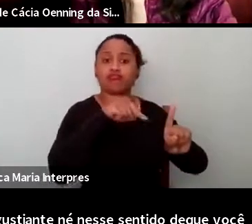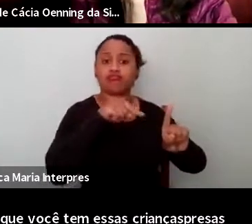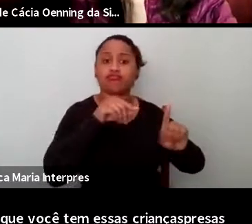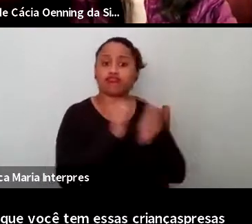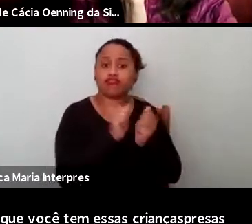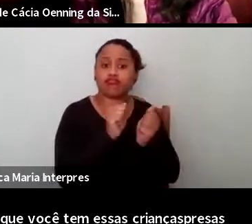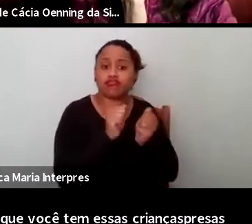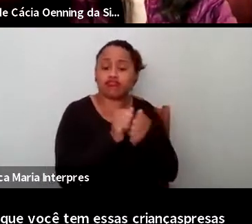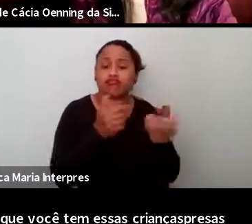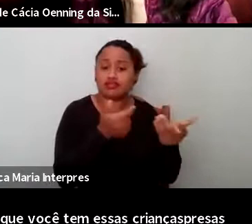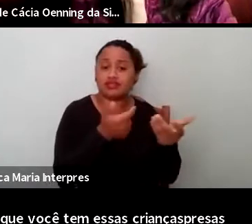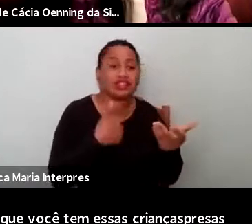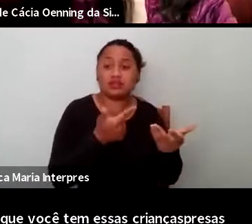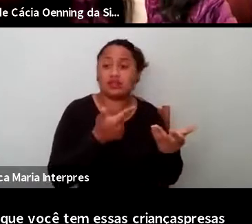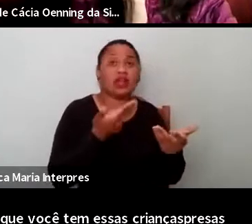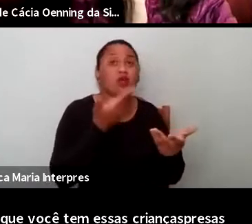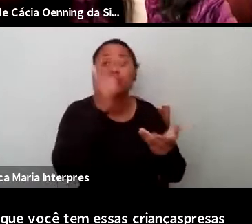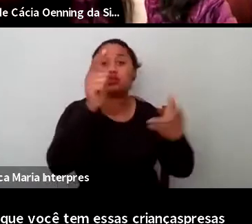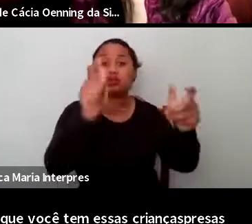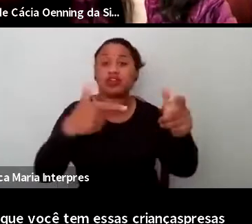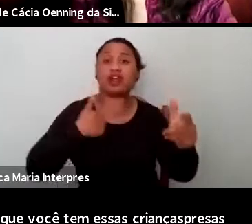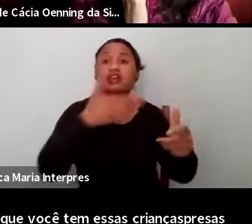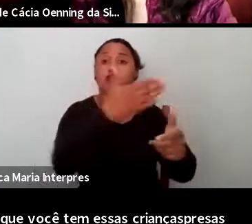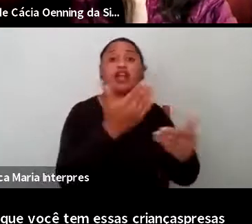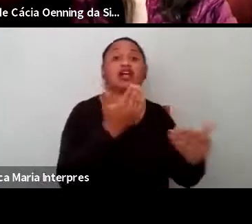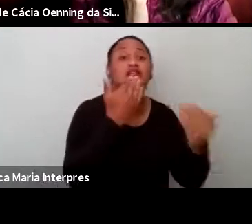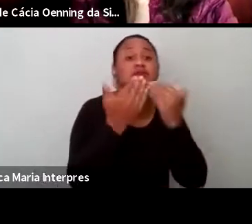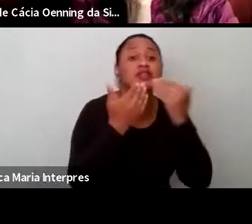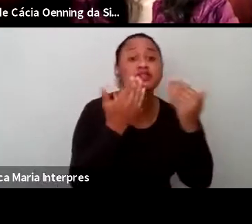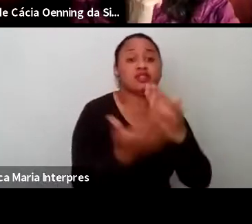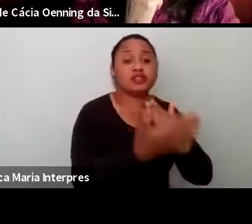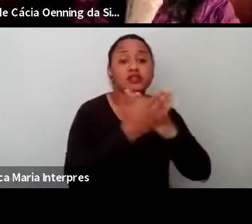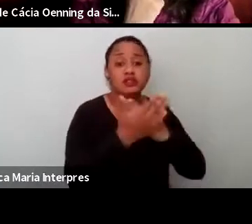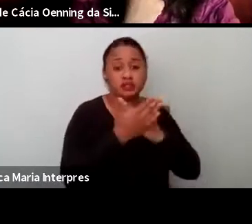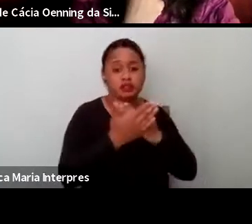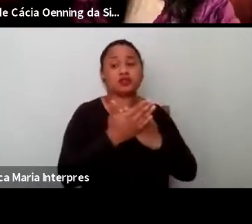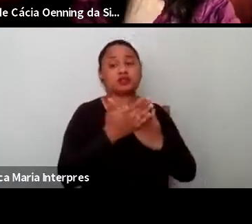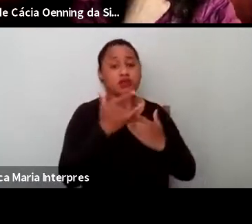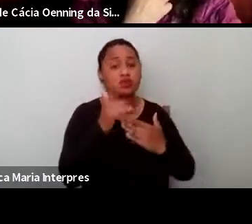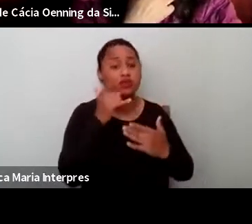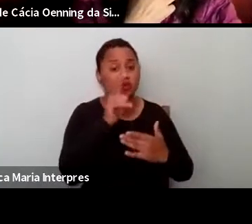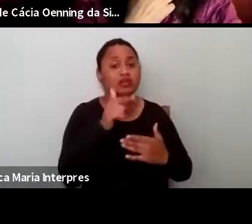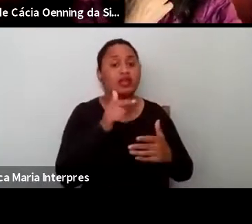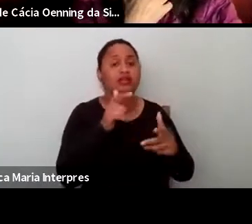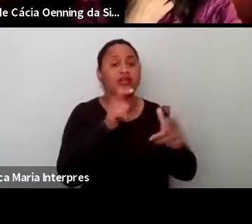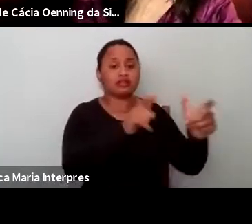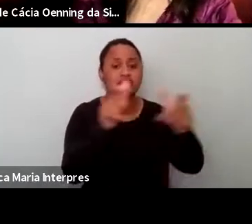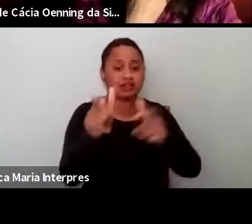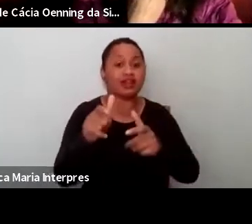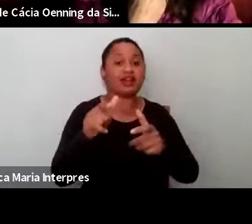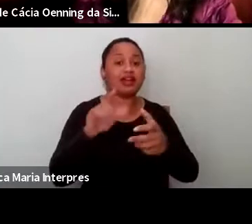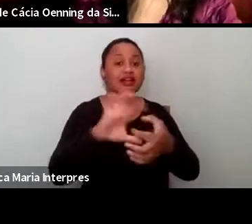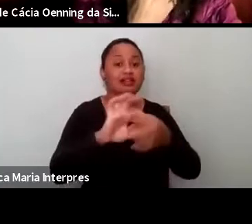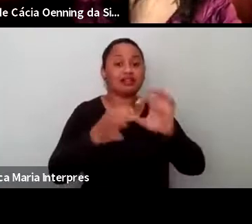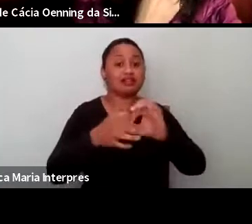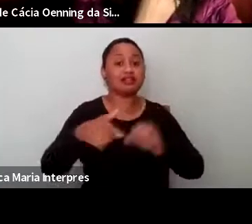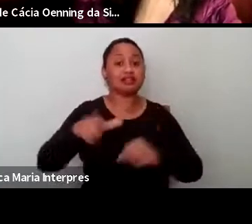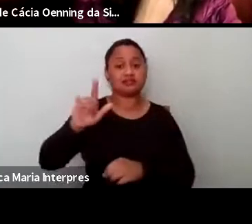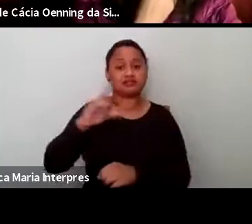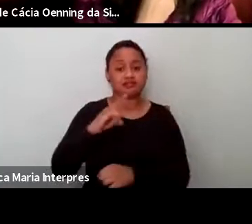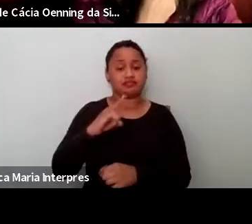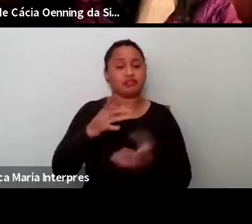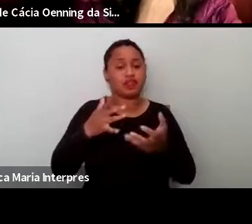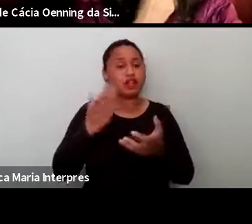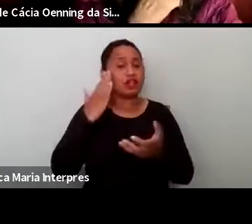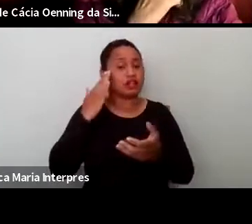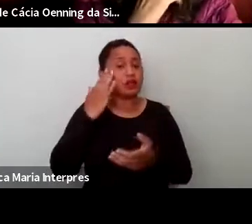rede ou não conseguem mais acessar bem, de fato, as redes que já existiam antes. E aí eu queria saber como vocês